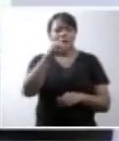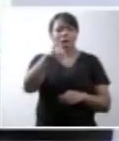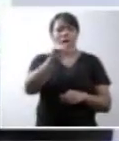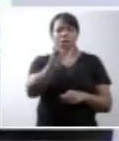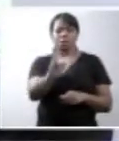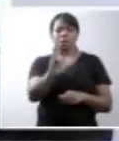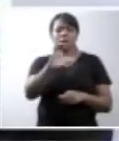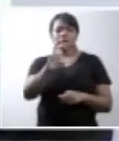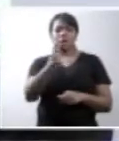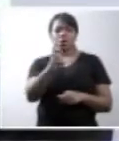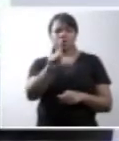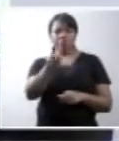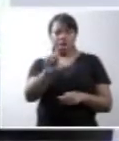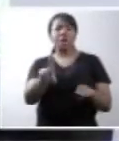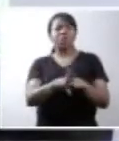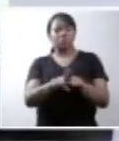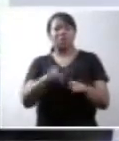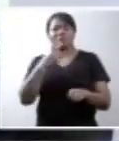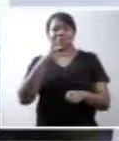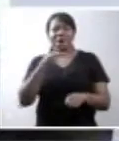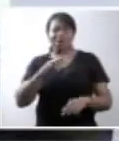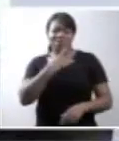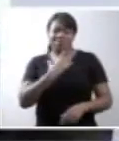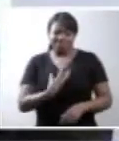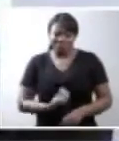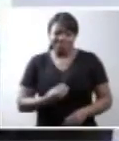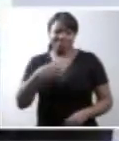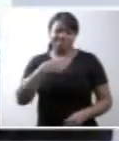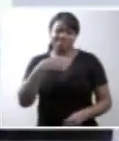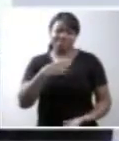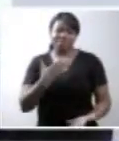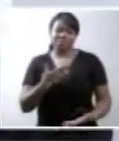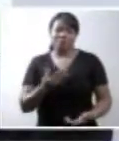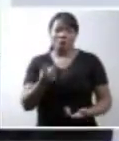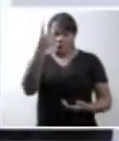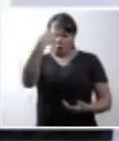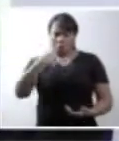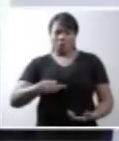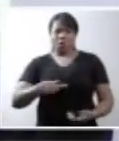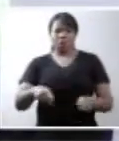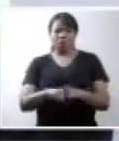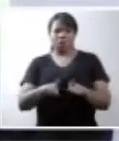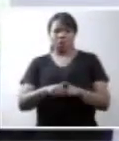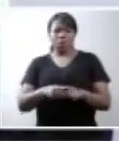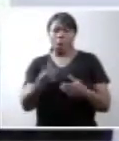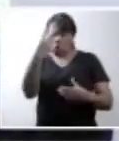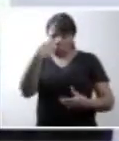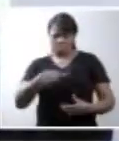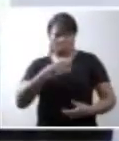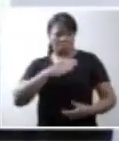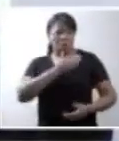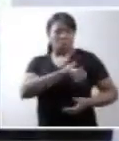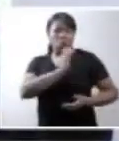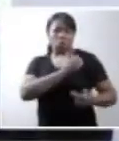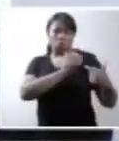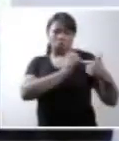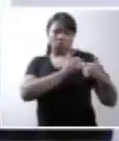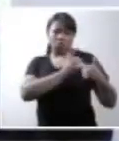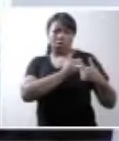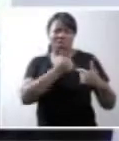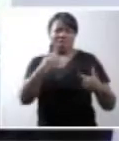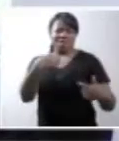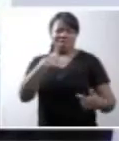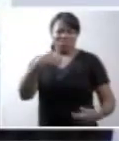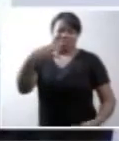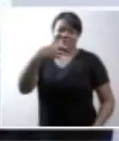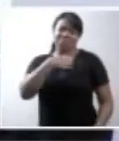radiologista olhou para a tela, olhou para mim. Meu coração deu um estralo. Me senti a pior